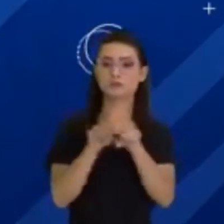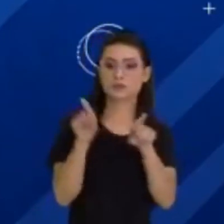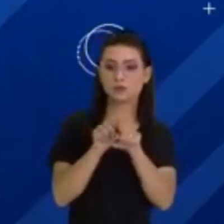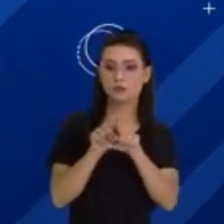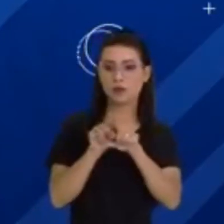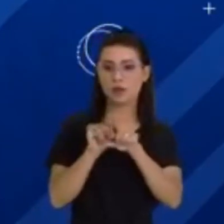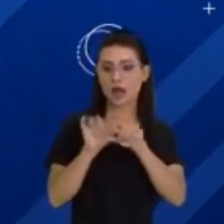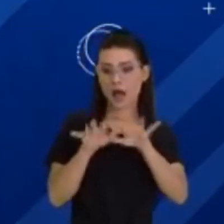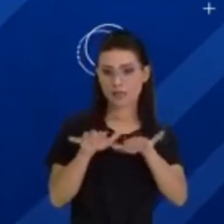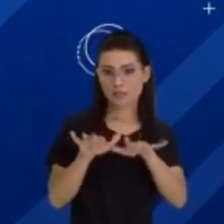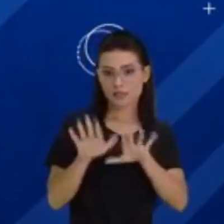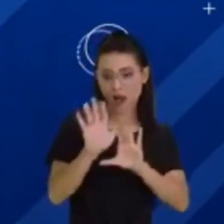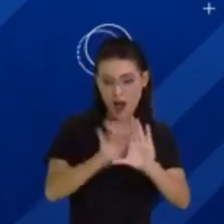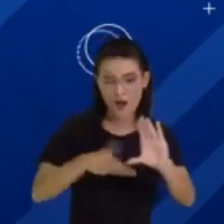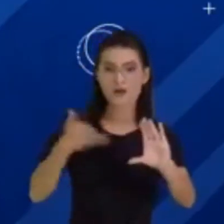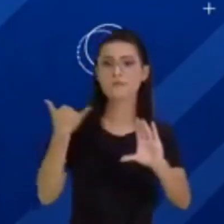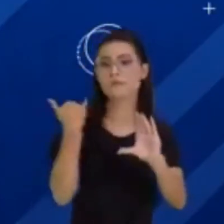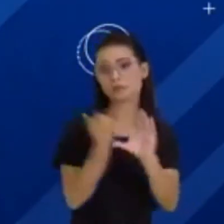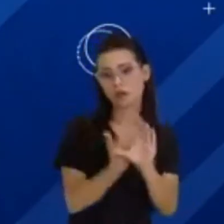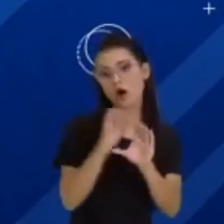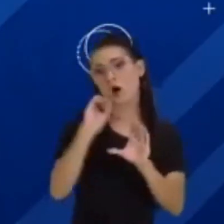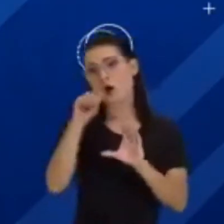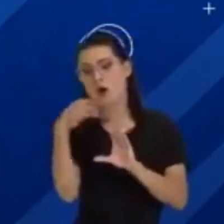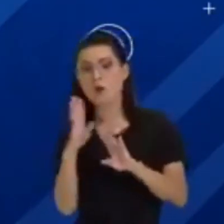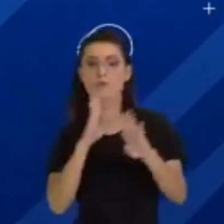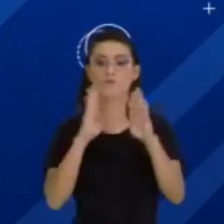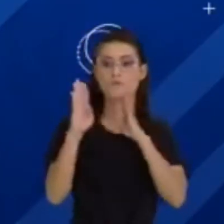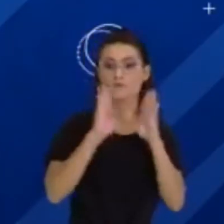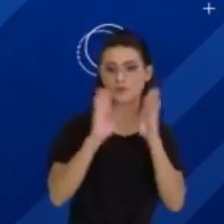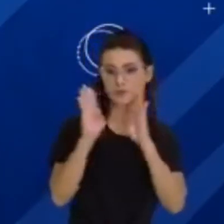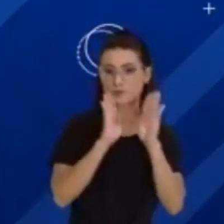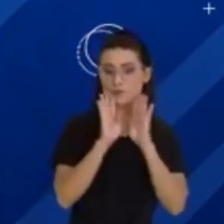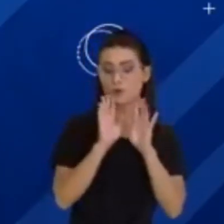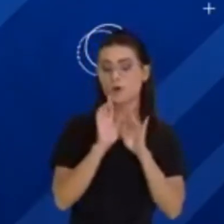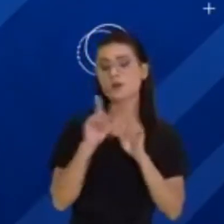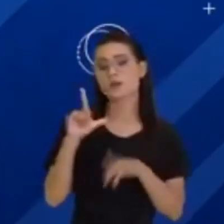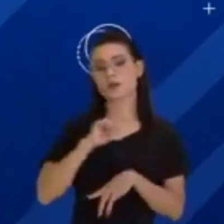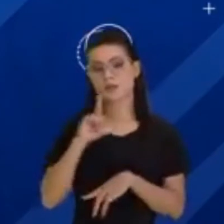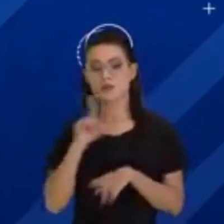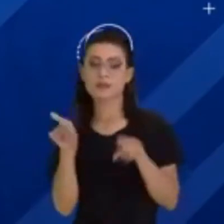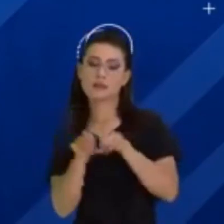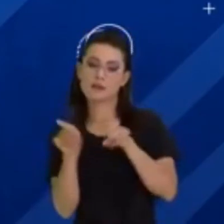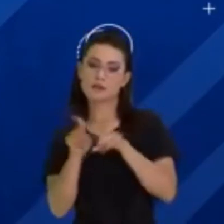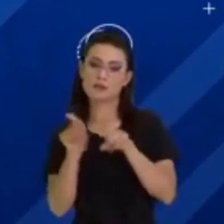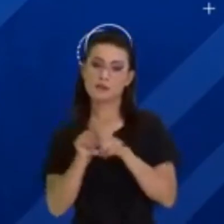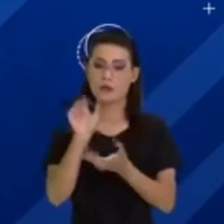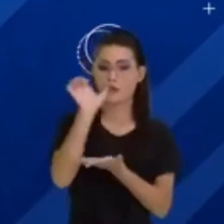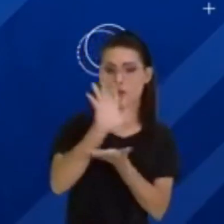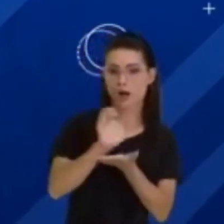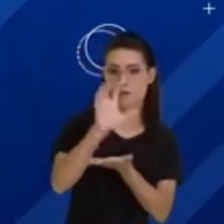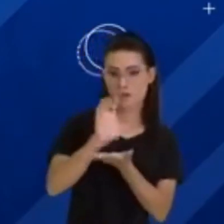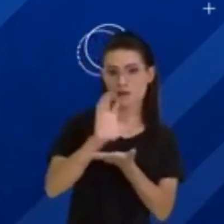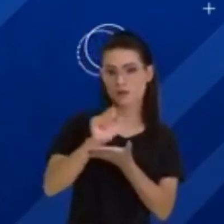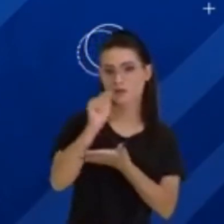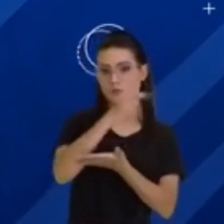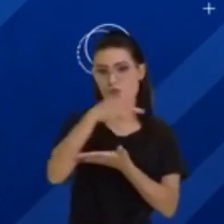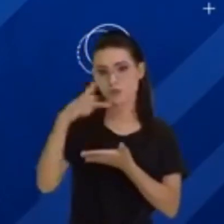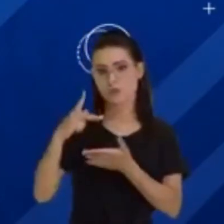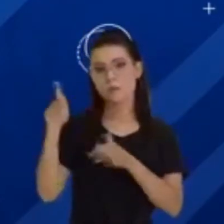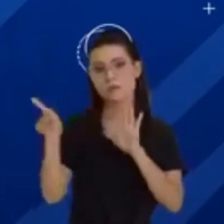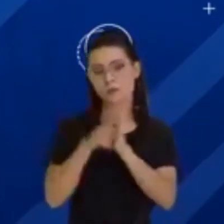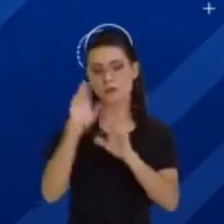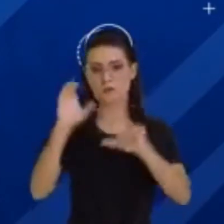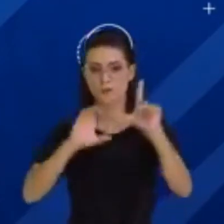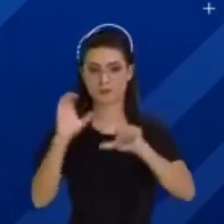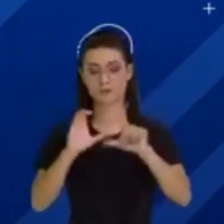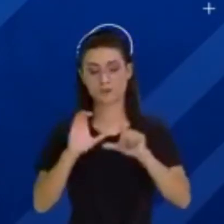página do Facebook, até mesmo baixando o aplicativo Cultura Rede de Comunicação. Gente, o Governo